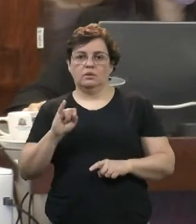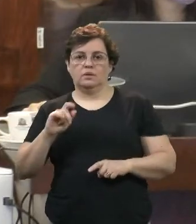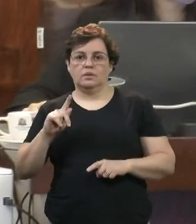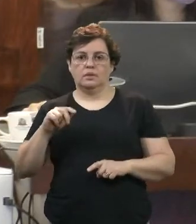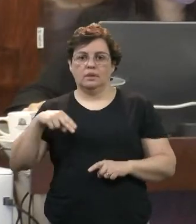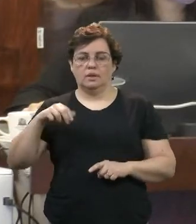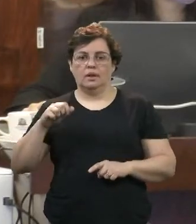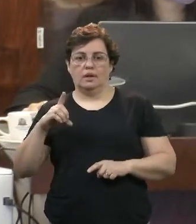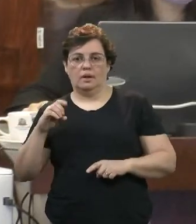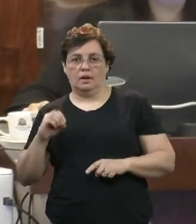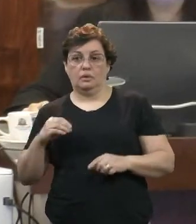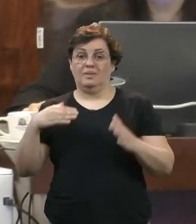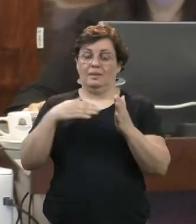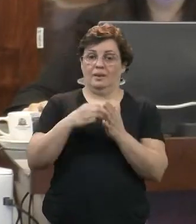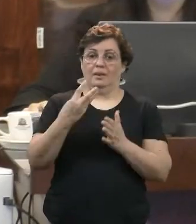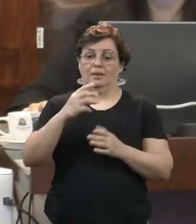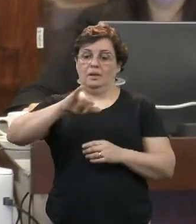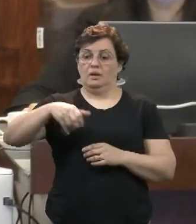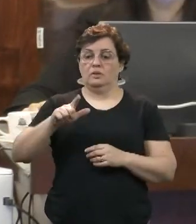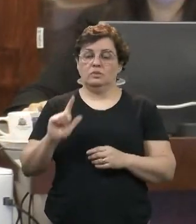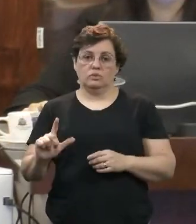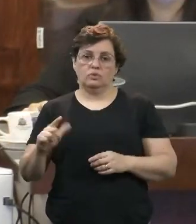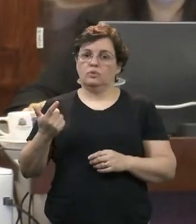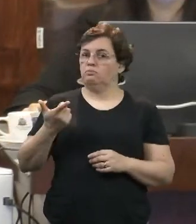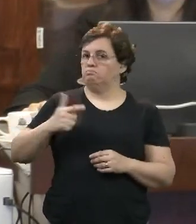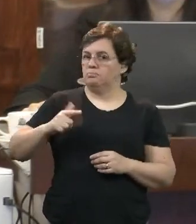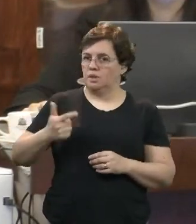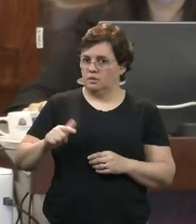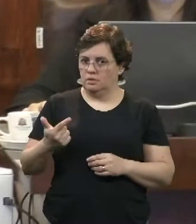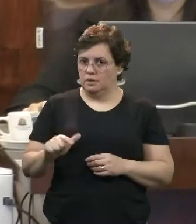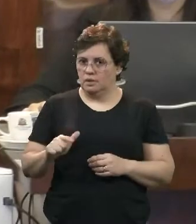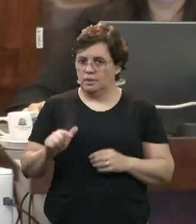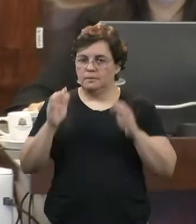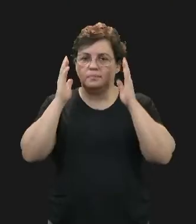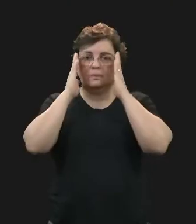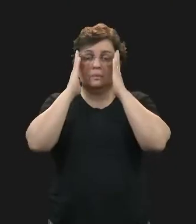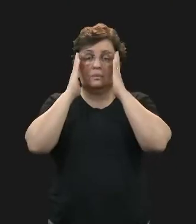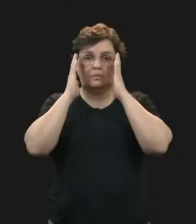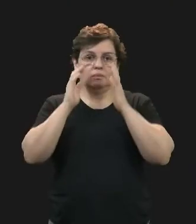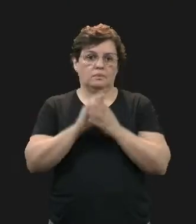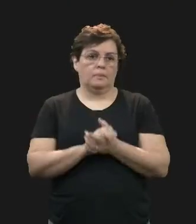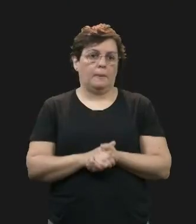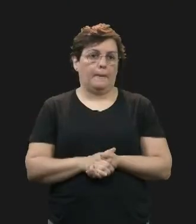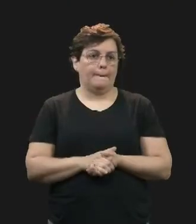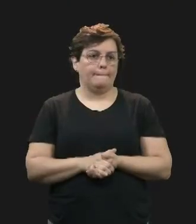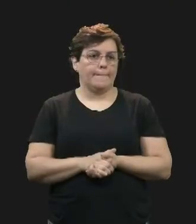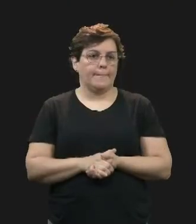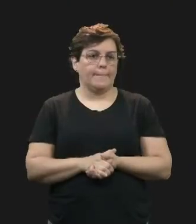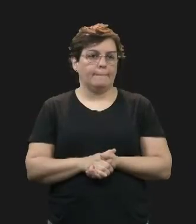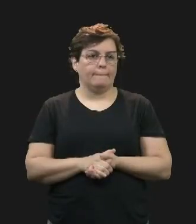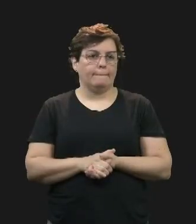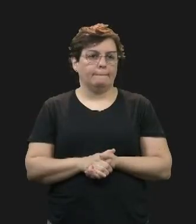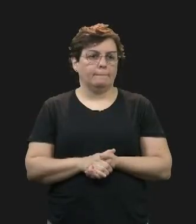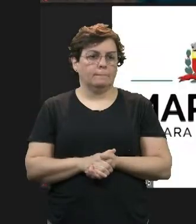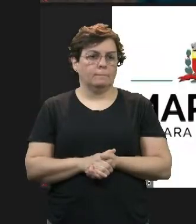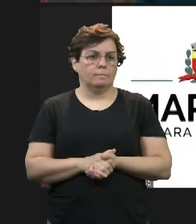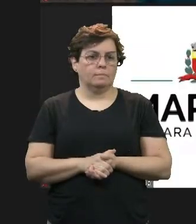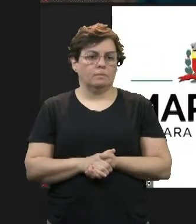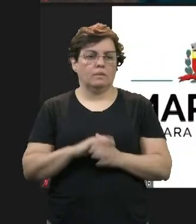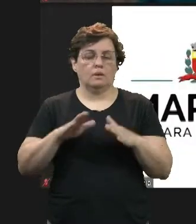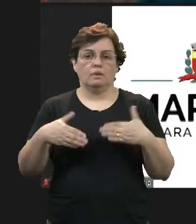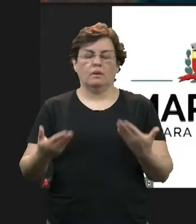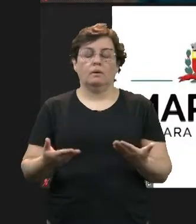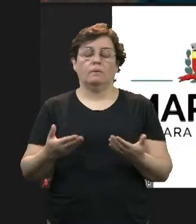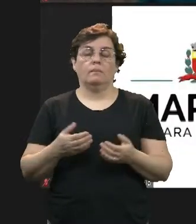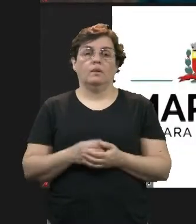que há uma extensão, conforme o decreto federal. Então, isso faz com que também não chegue a onerar mais ainda para o colaborador e o IOF, cada